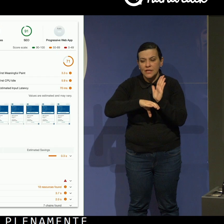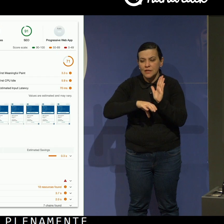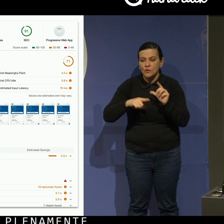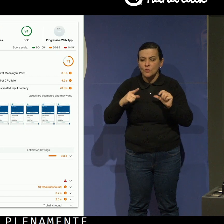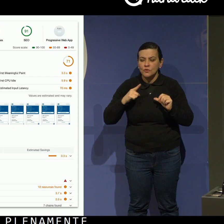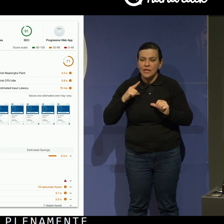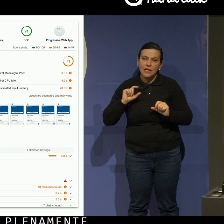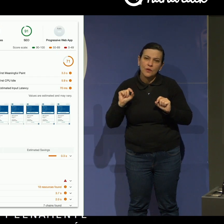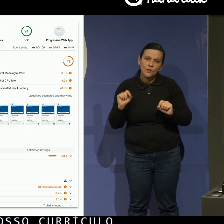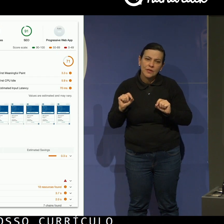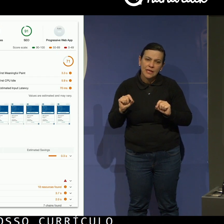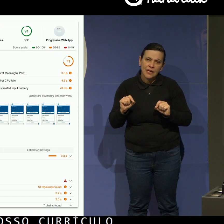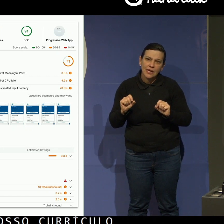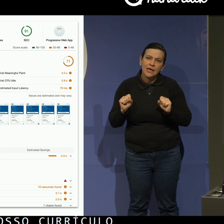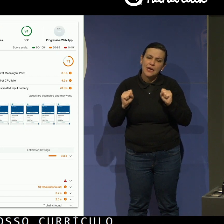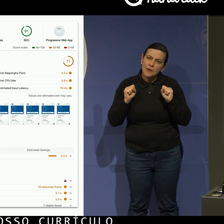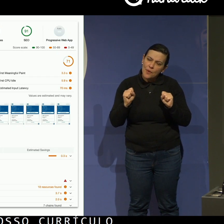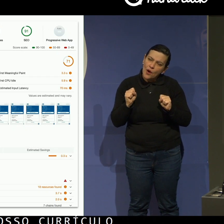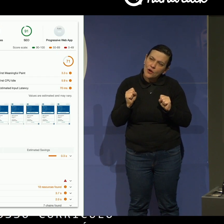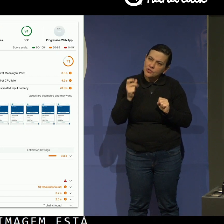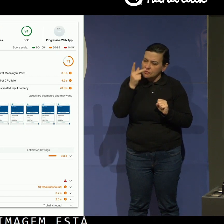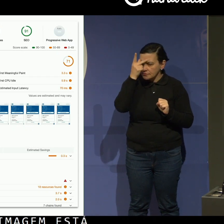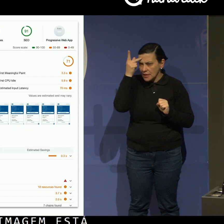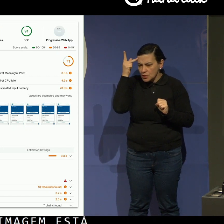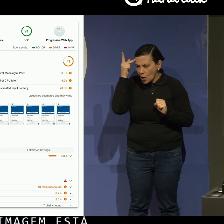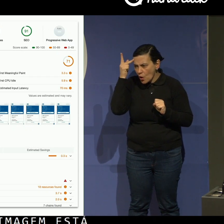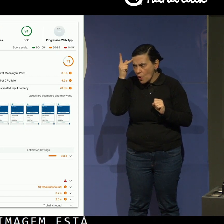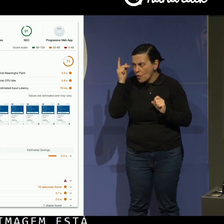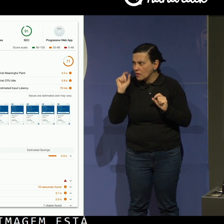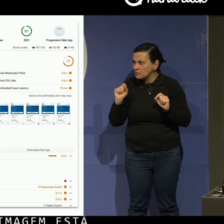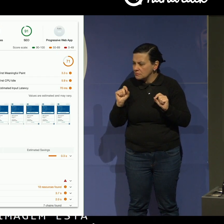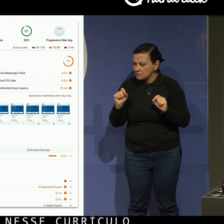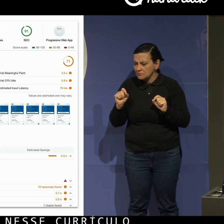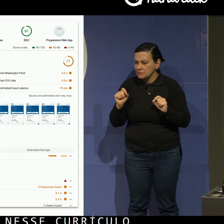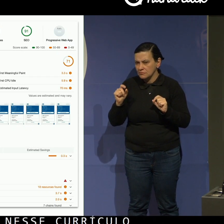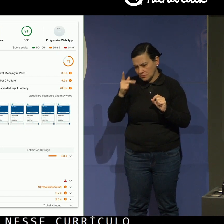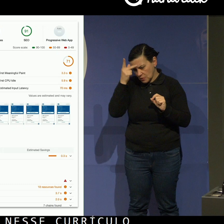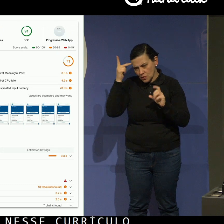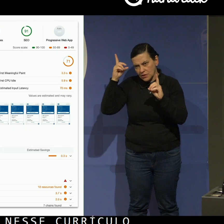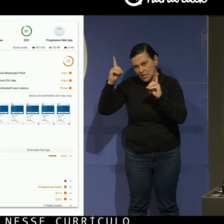possibilitou o candidato